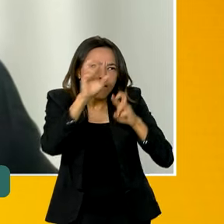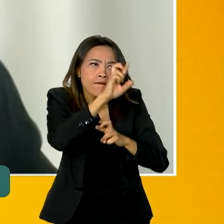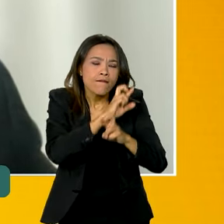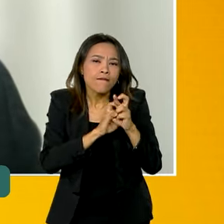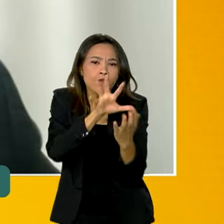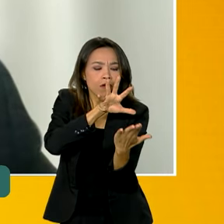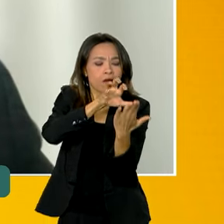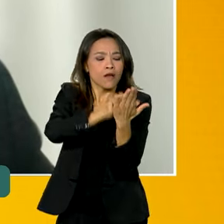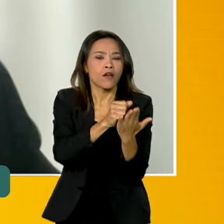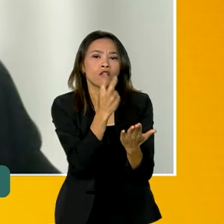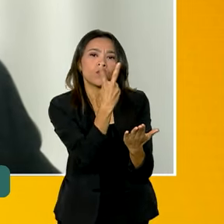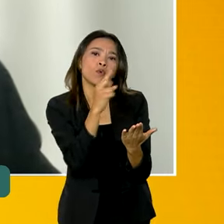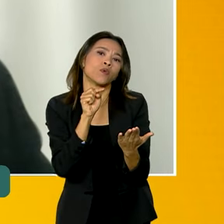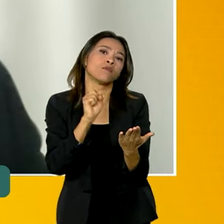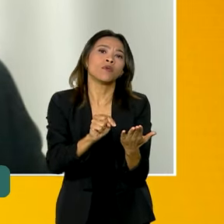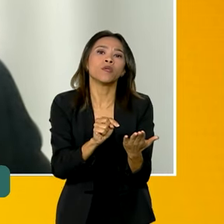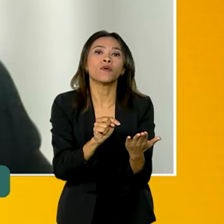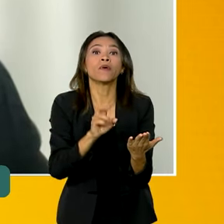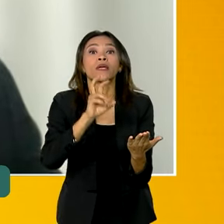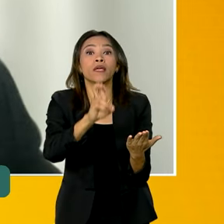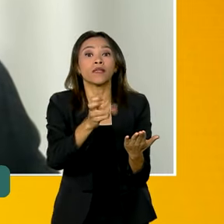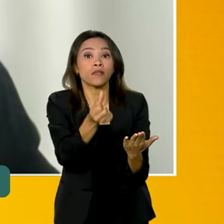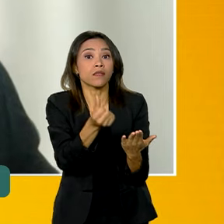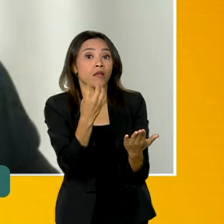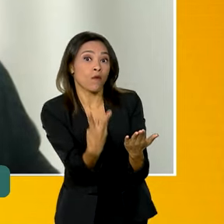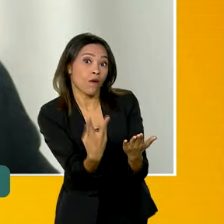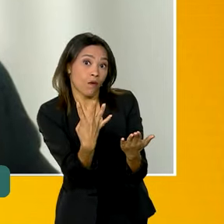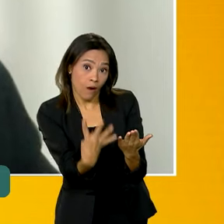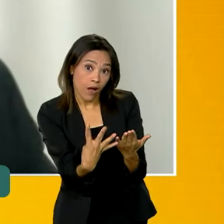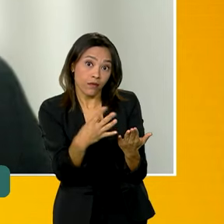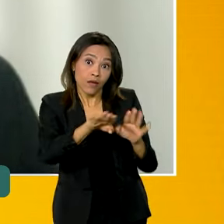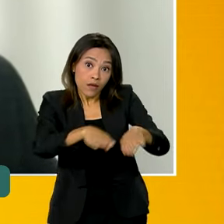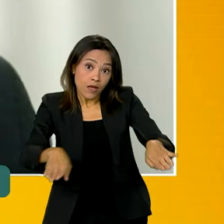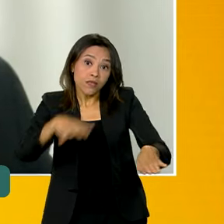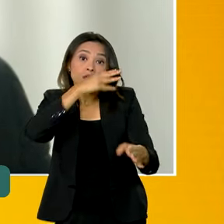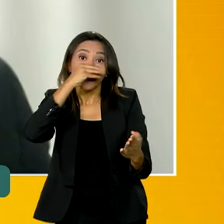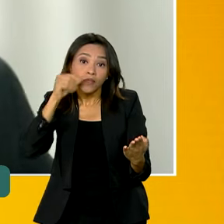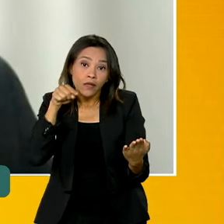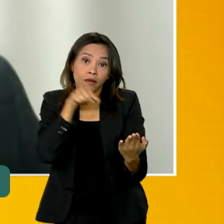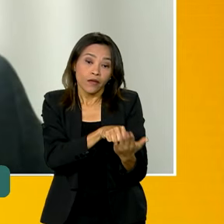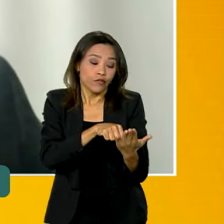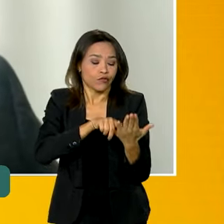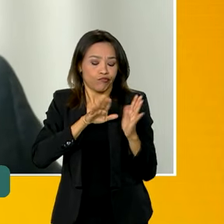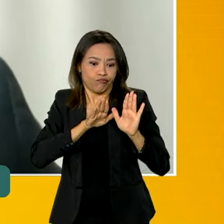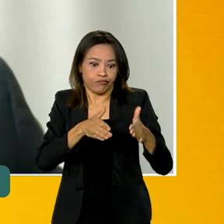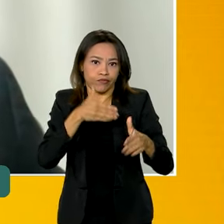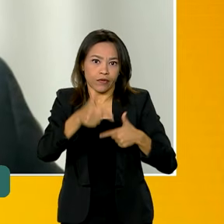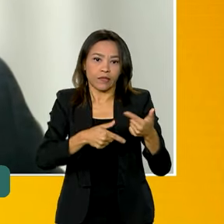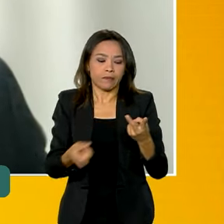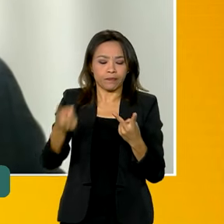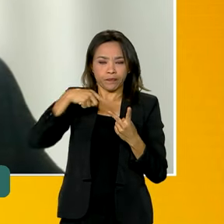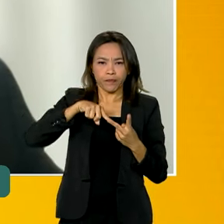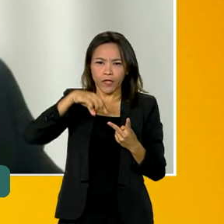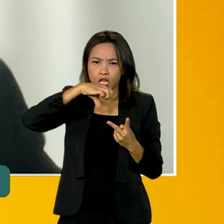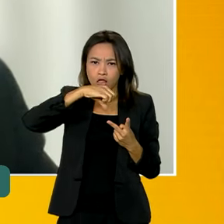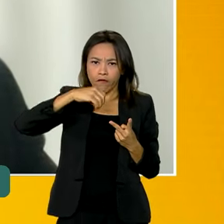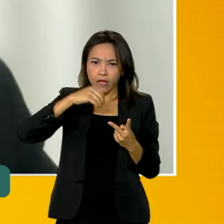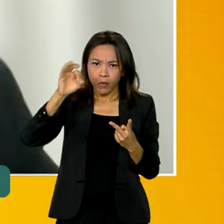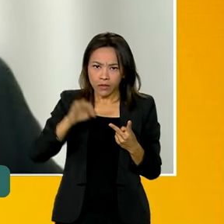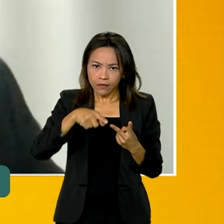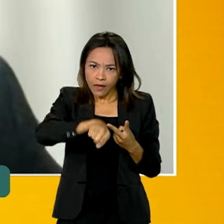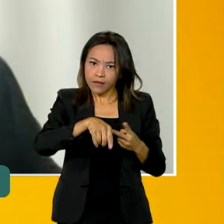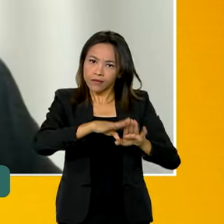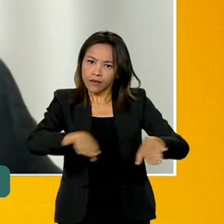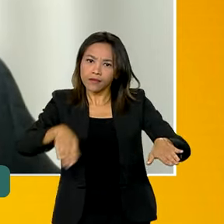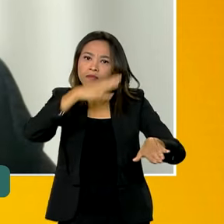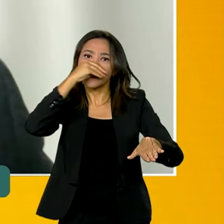.564 crianças e adolescentes em situação de exploração do trabalho infantil e 90% dessas crianças e